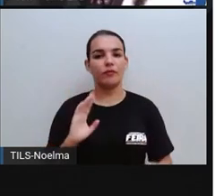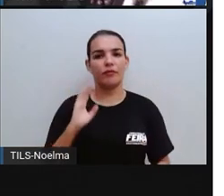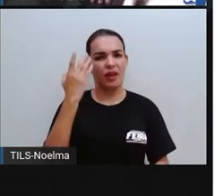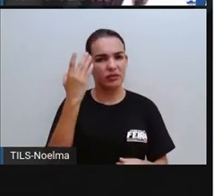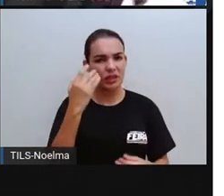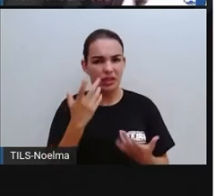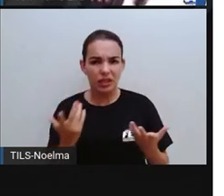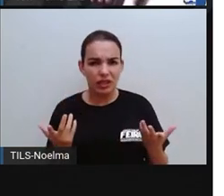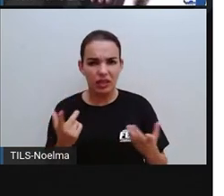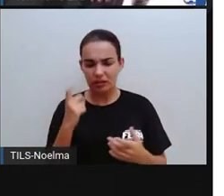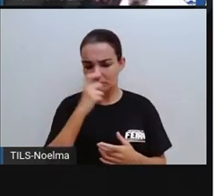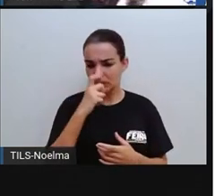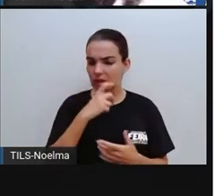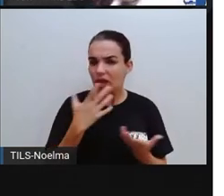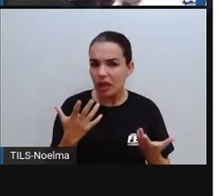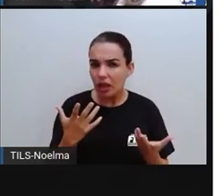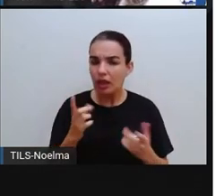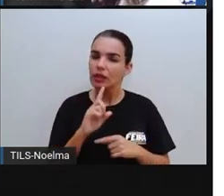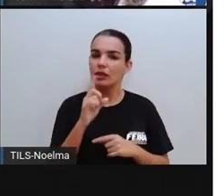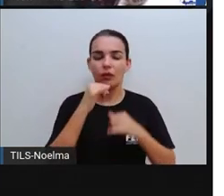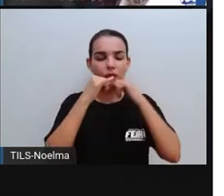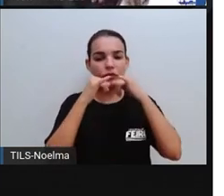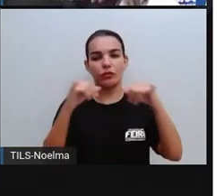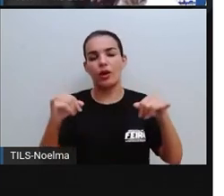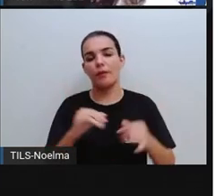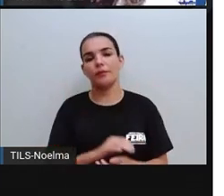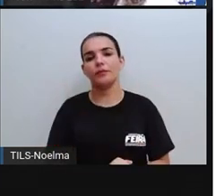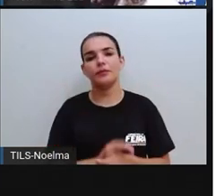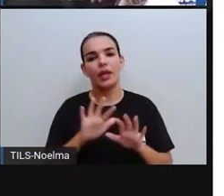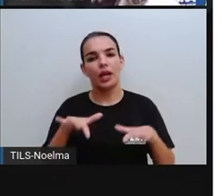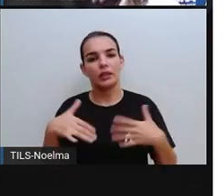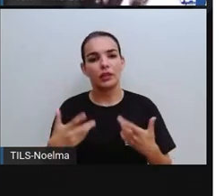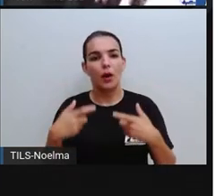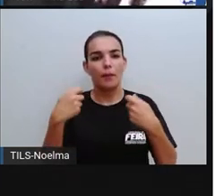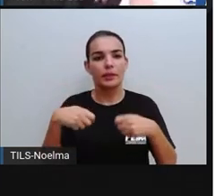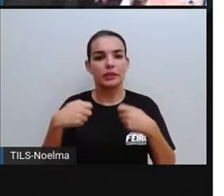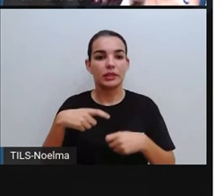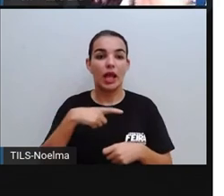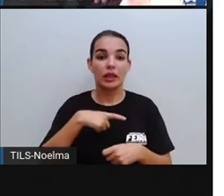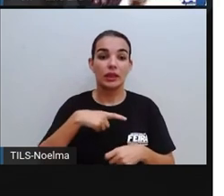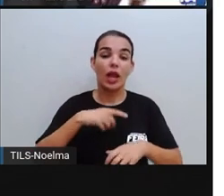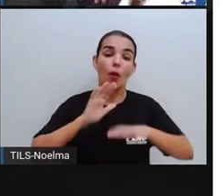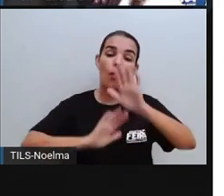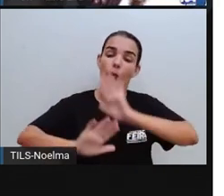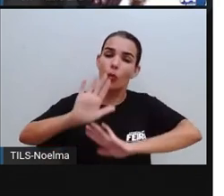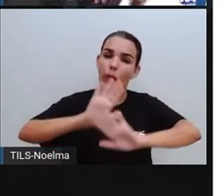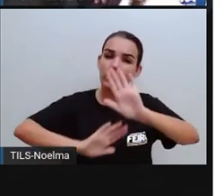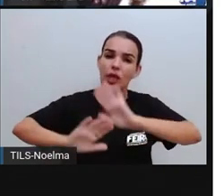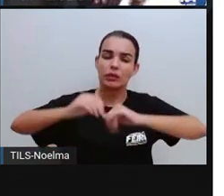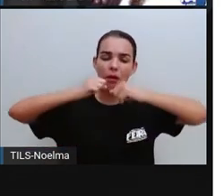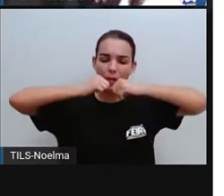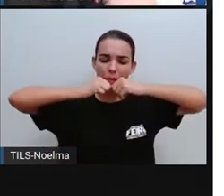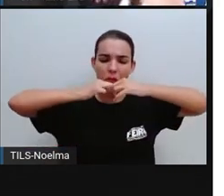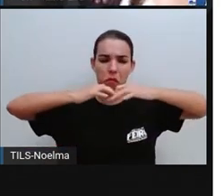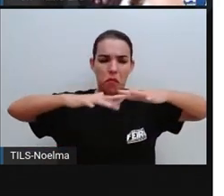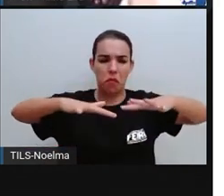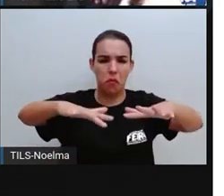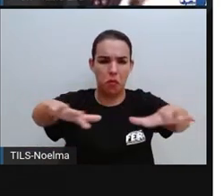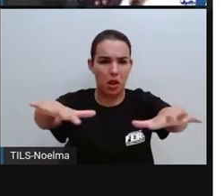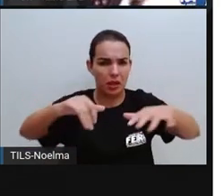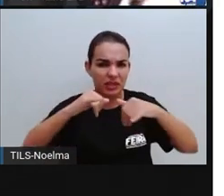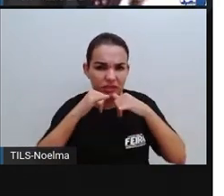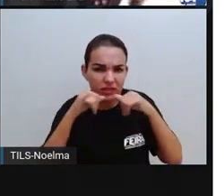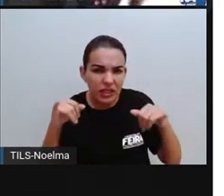publicar, certo? Então, tenha esse cuidado, tá? Ao espalhar aí as notícias, ao